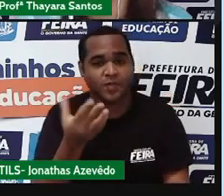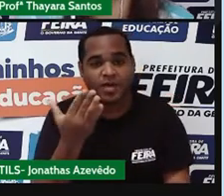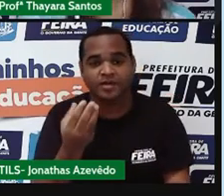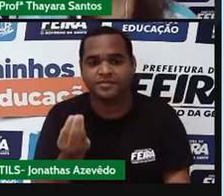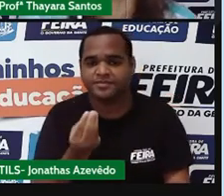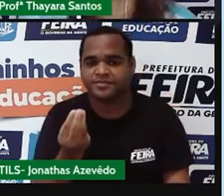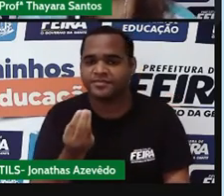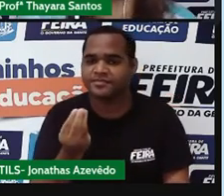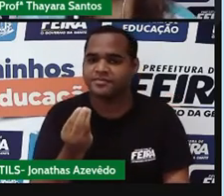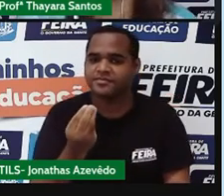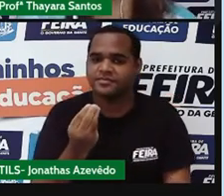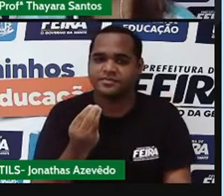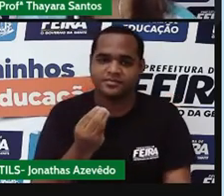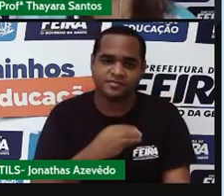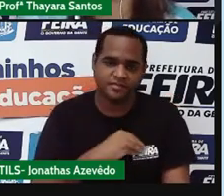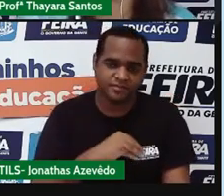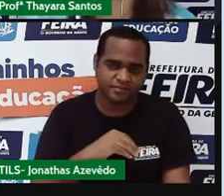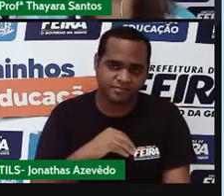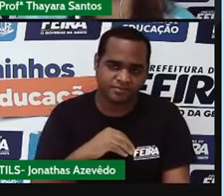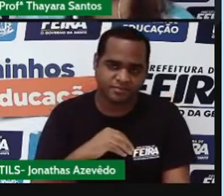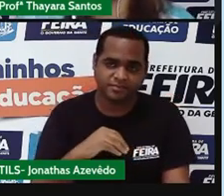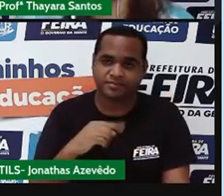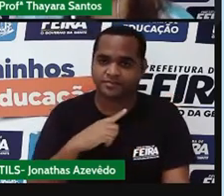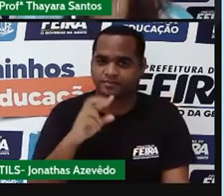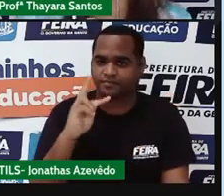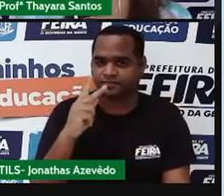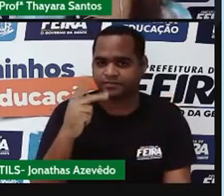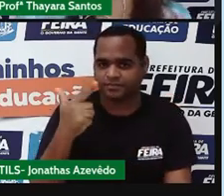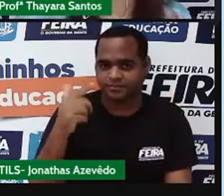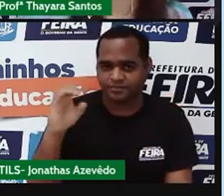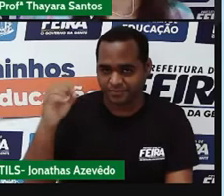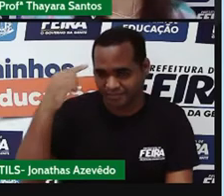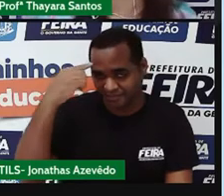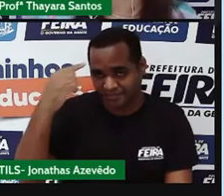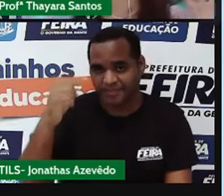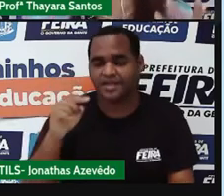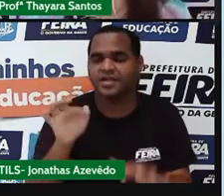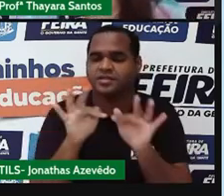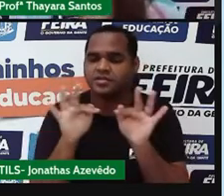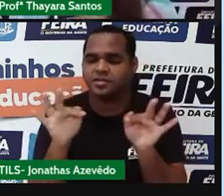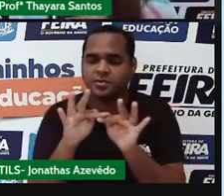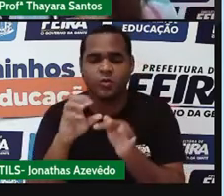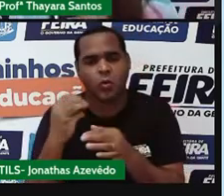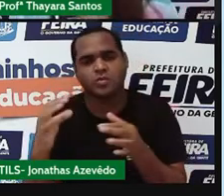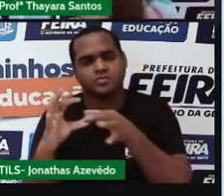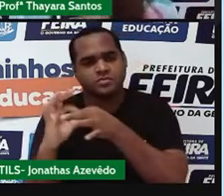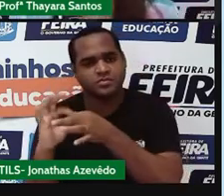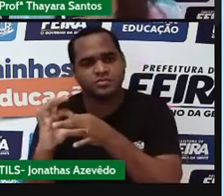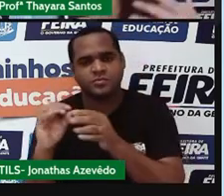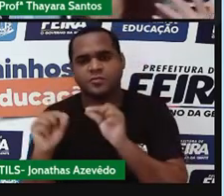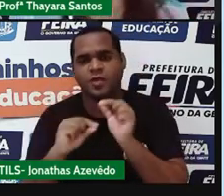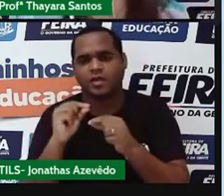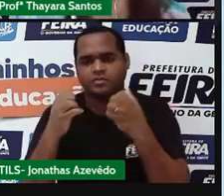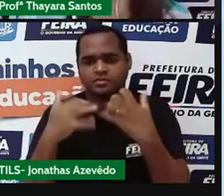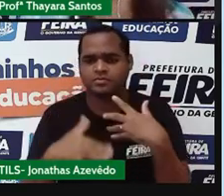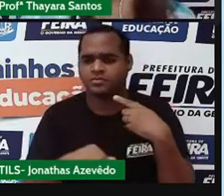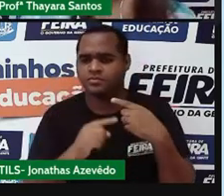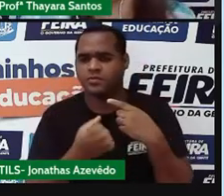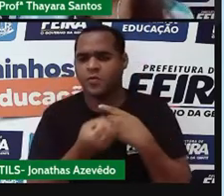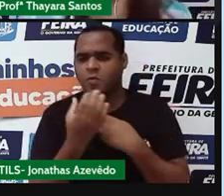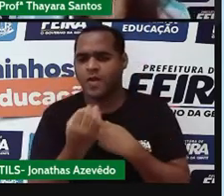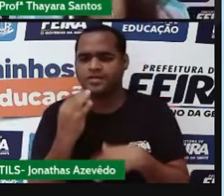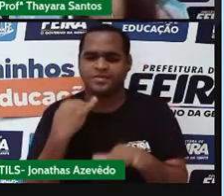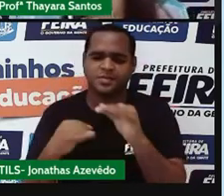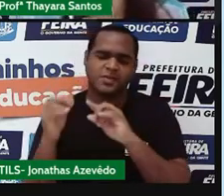Ah, é importante. A água, que é o H2O, é uma substância simples ou é uma substância composta? Eu tenho quantos elementos